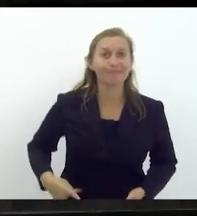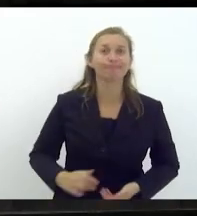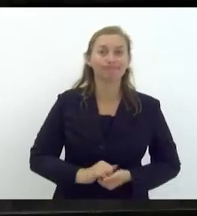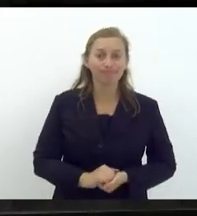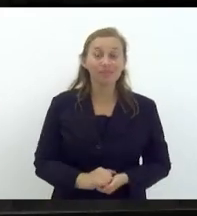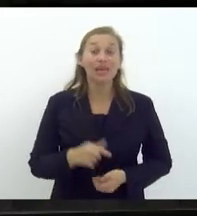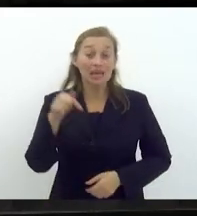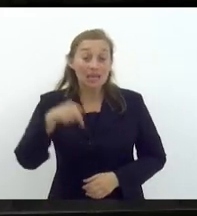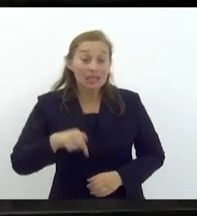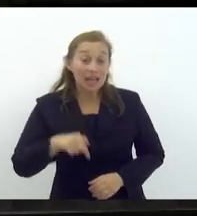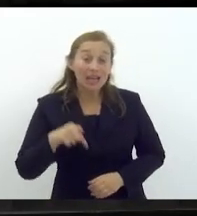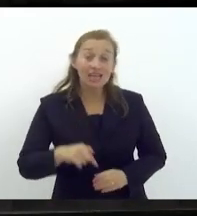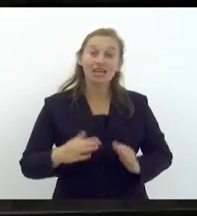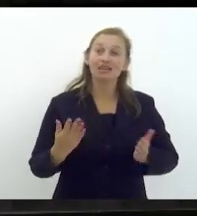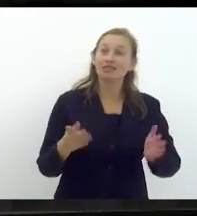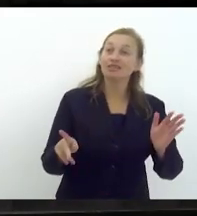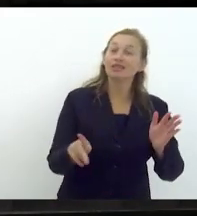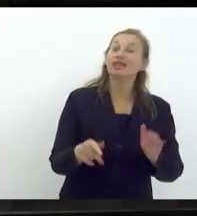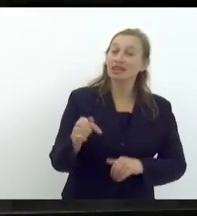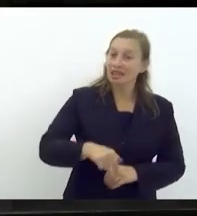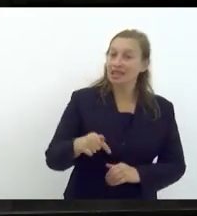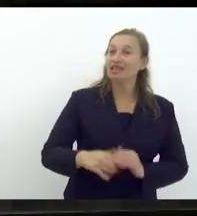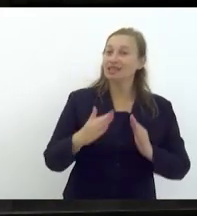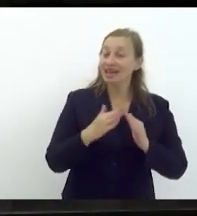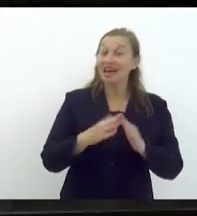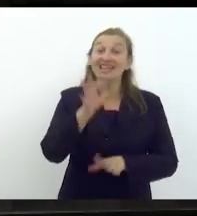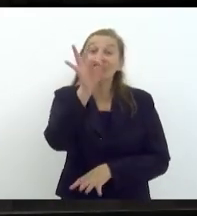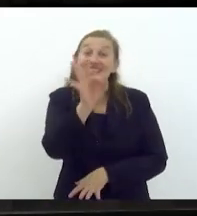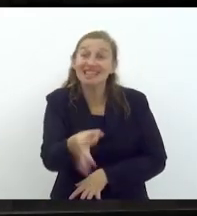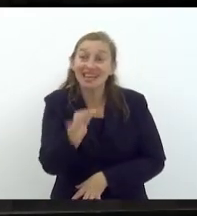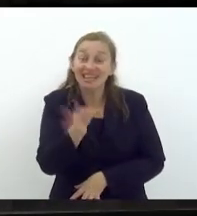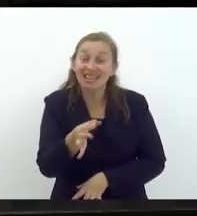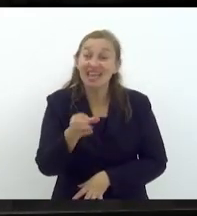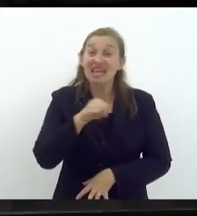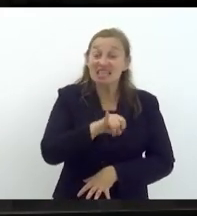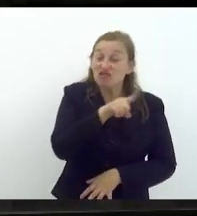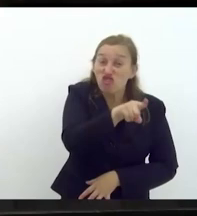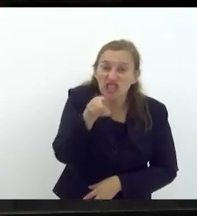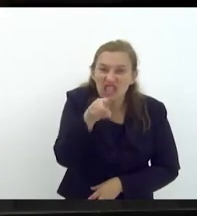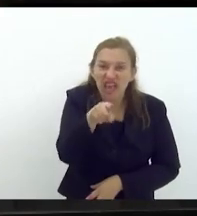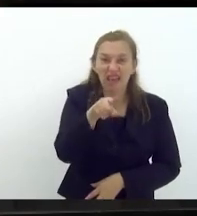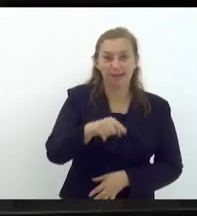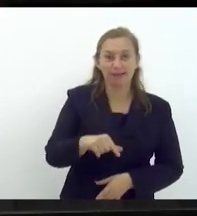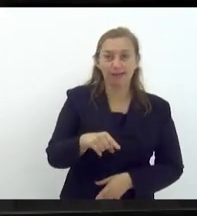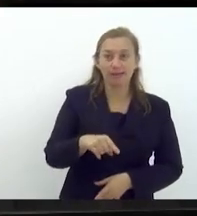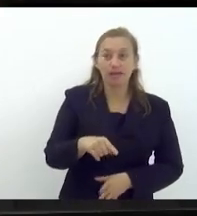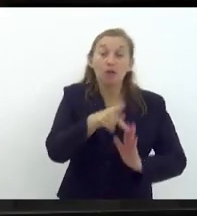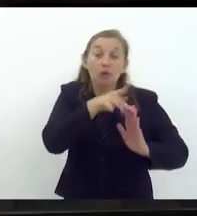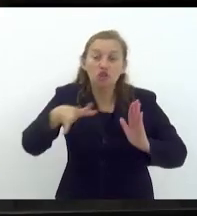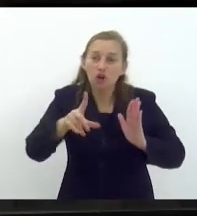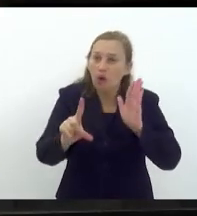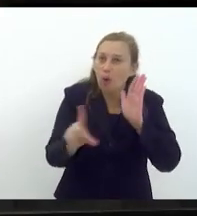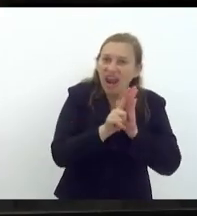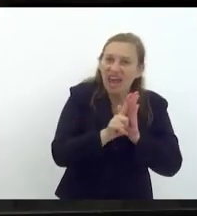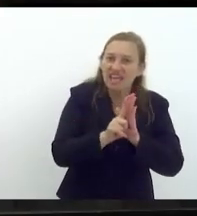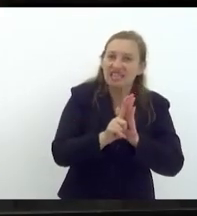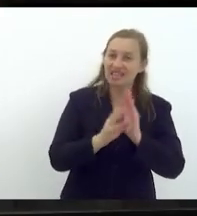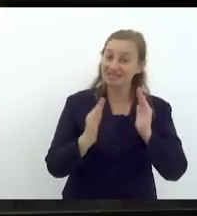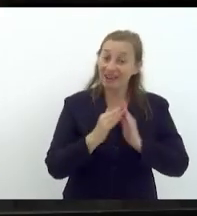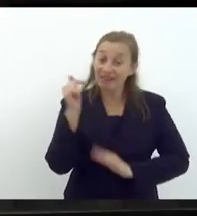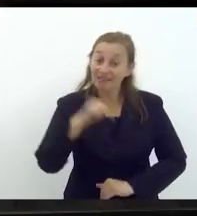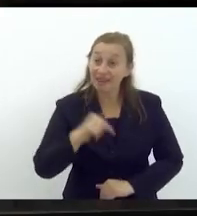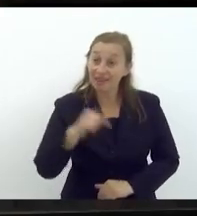Se iniciou dentro dessa casa aqui, mas eu tenho certeza aqui que se você protocolar uma lei nessa casa aqui